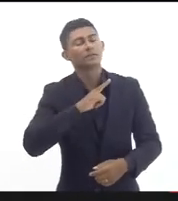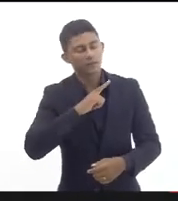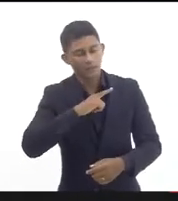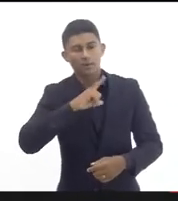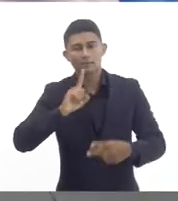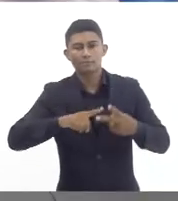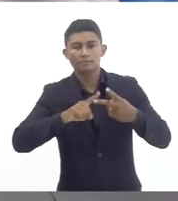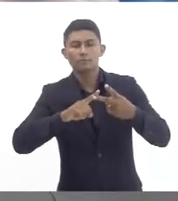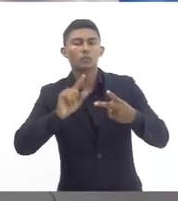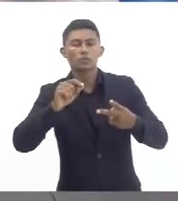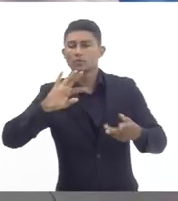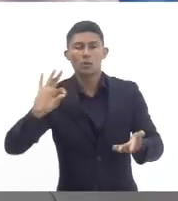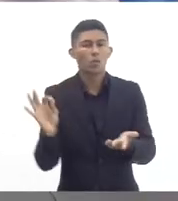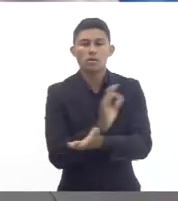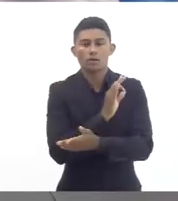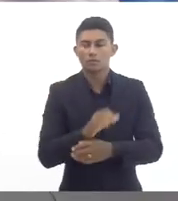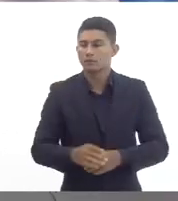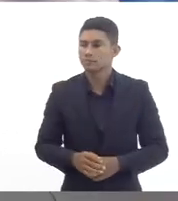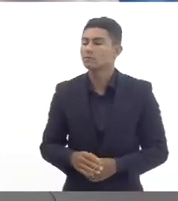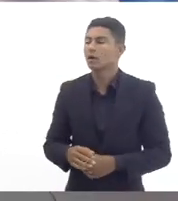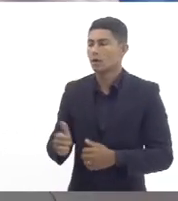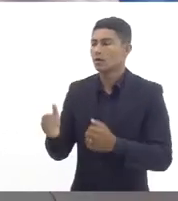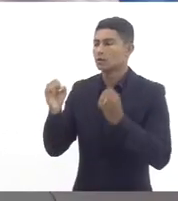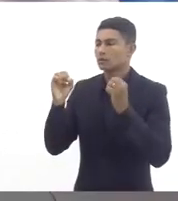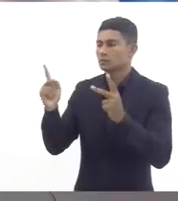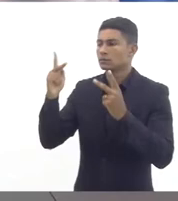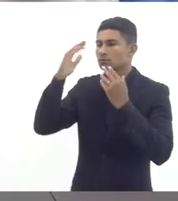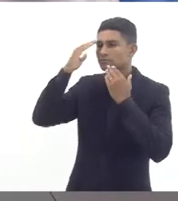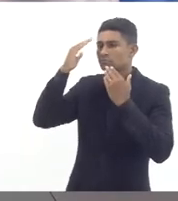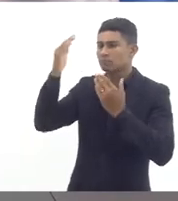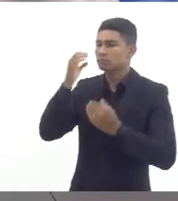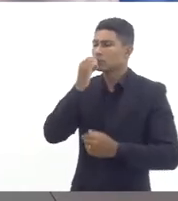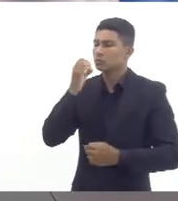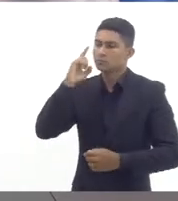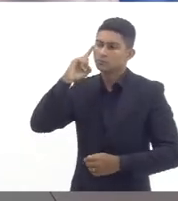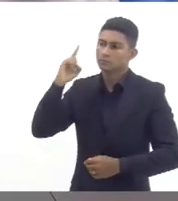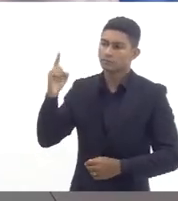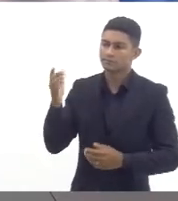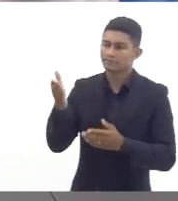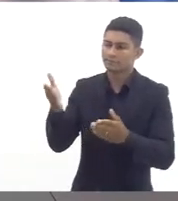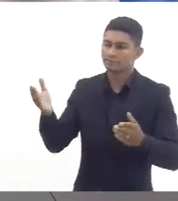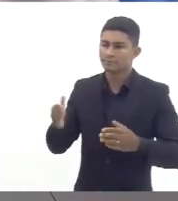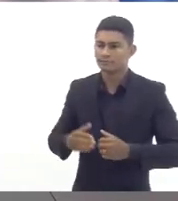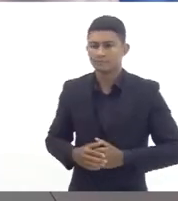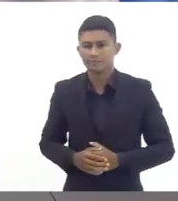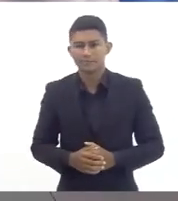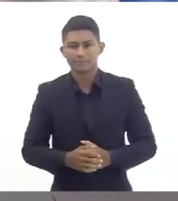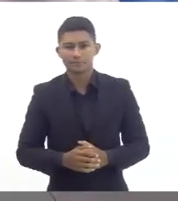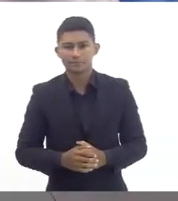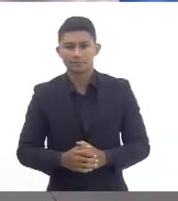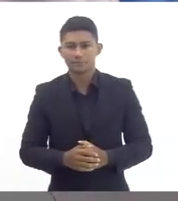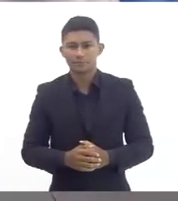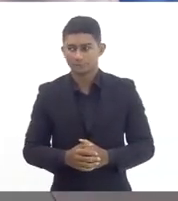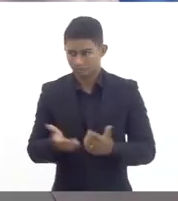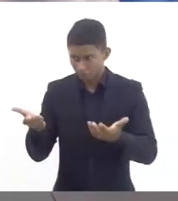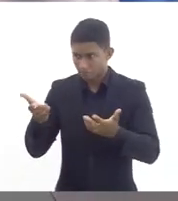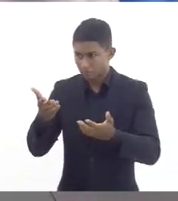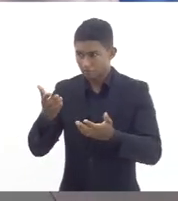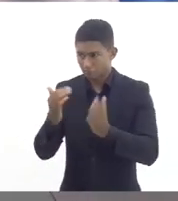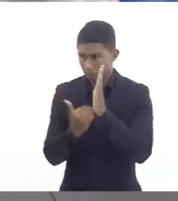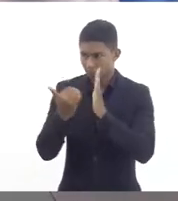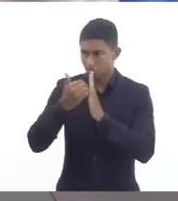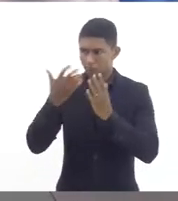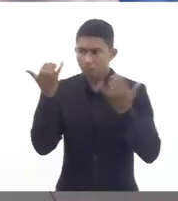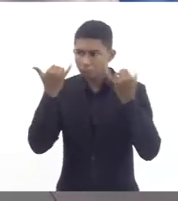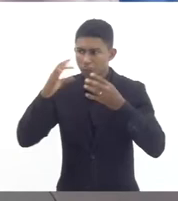está bem obrigado bom dia também Patrícia vocês querem complementar mais alguma coisa